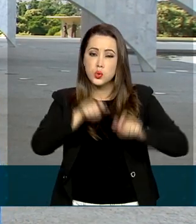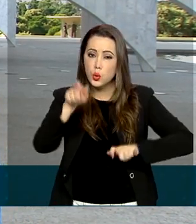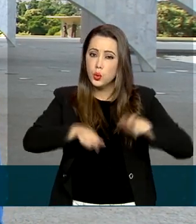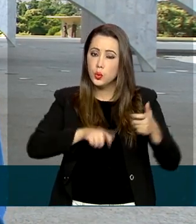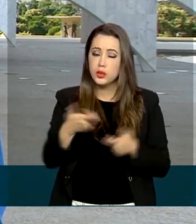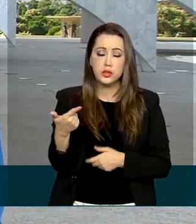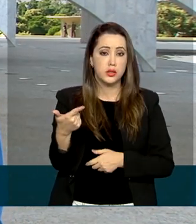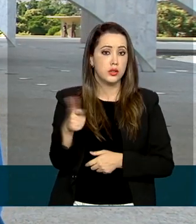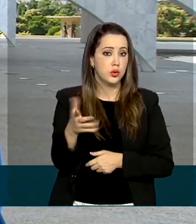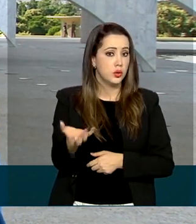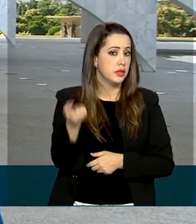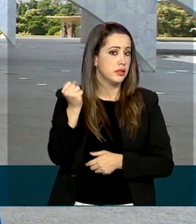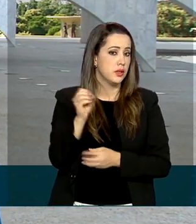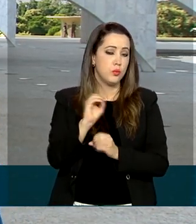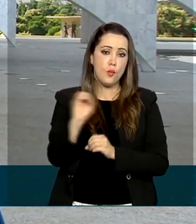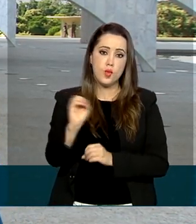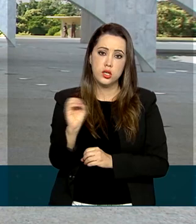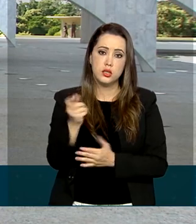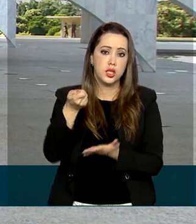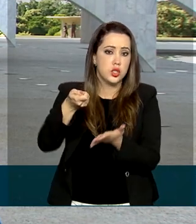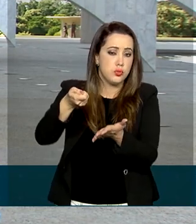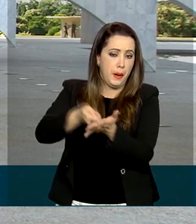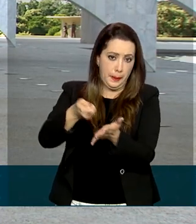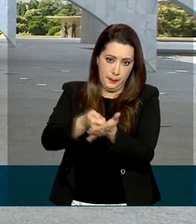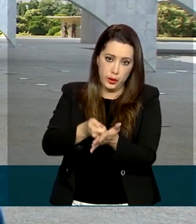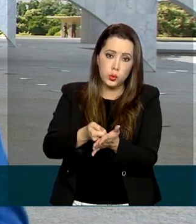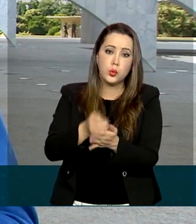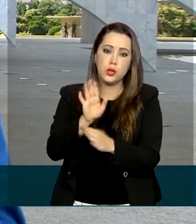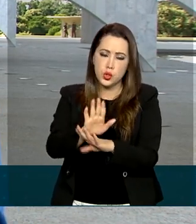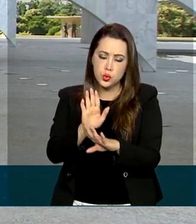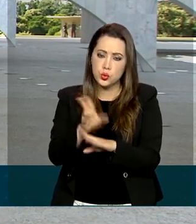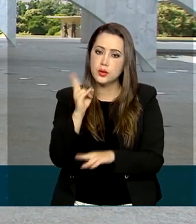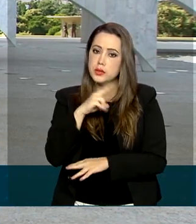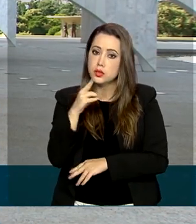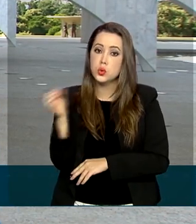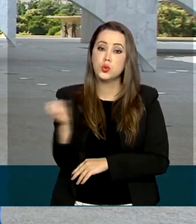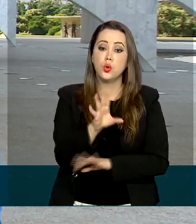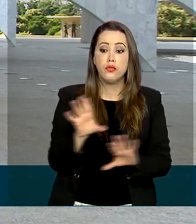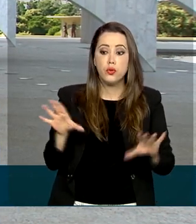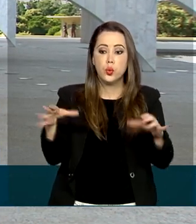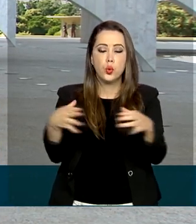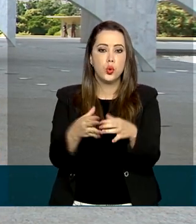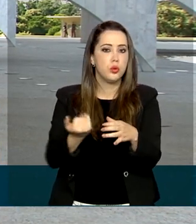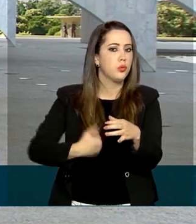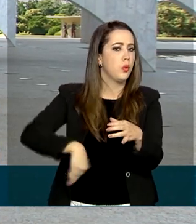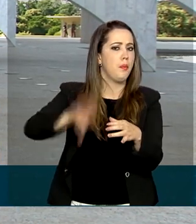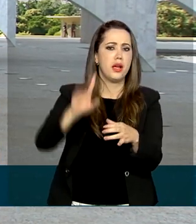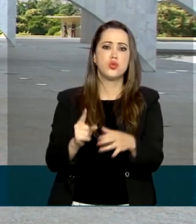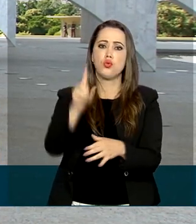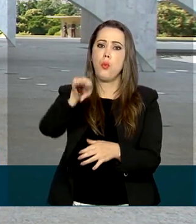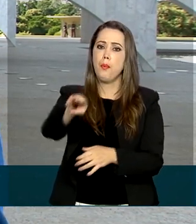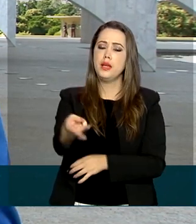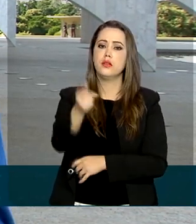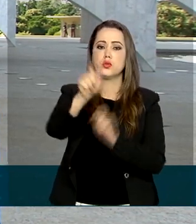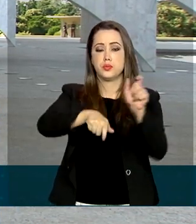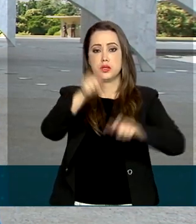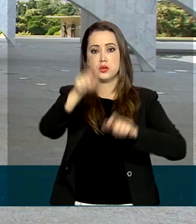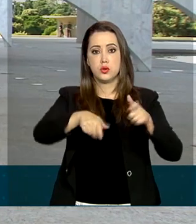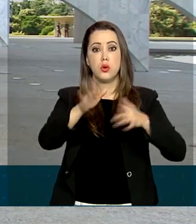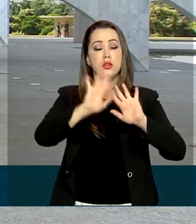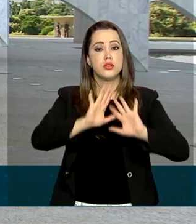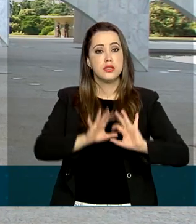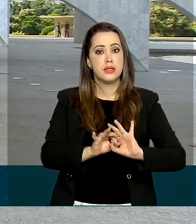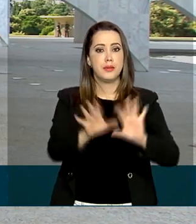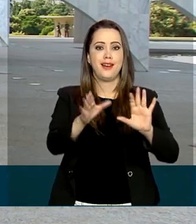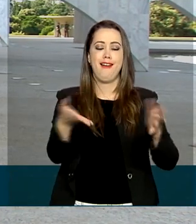não recebeu nenhuma parcela do auxílio emergencial, um novo lote com mais de um milhão de pessoas acaba